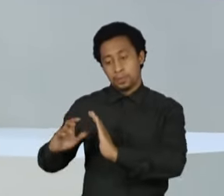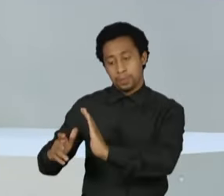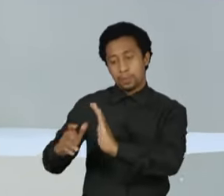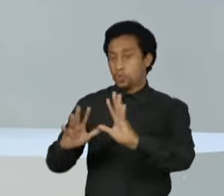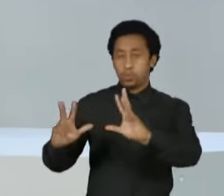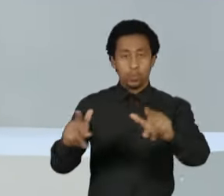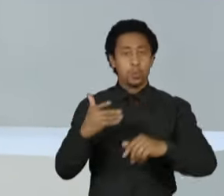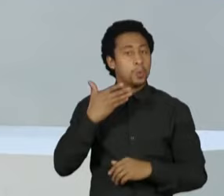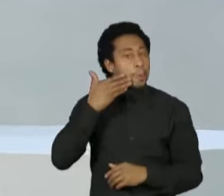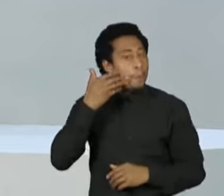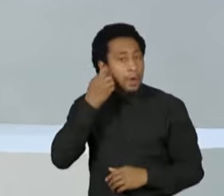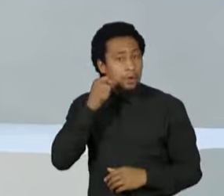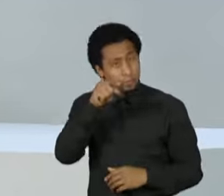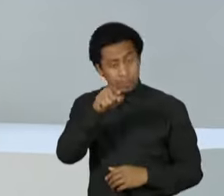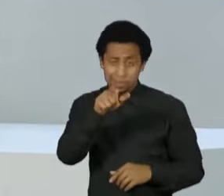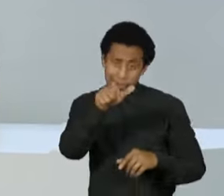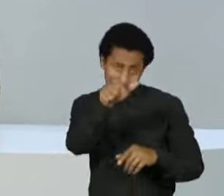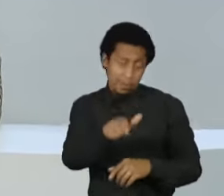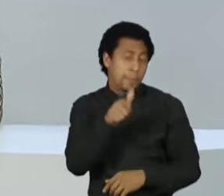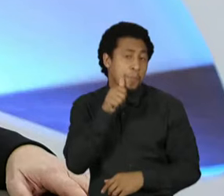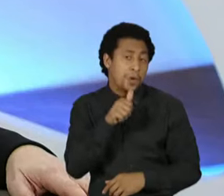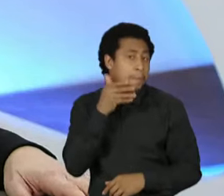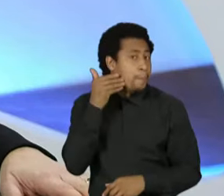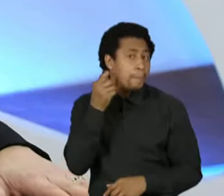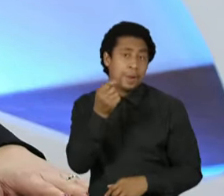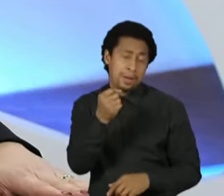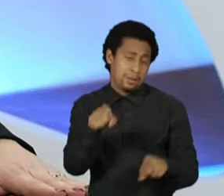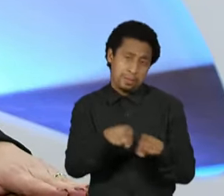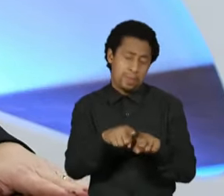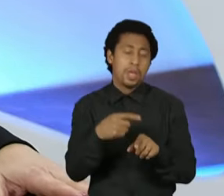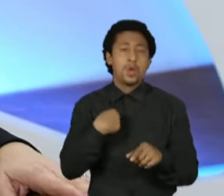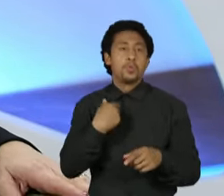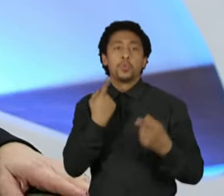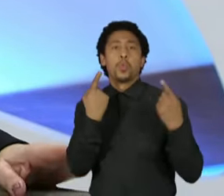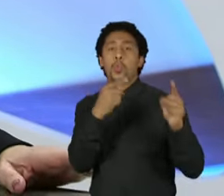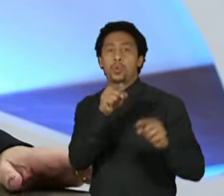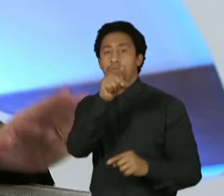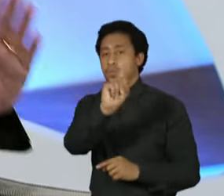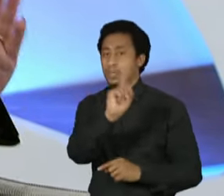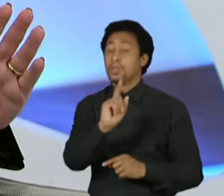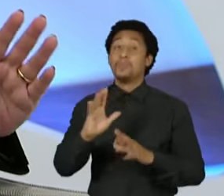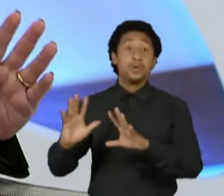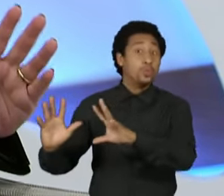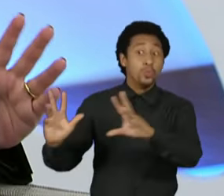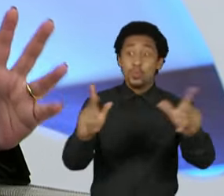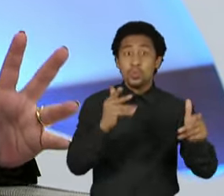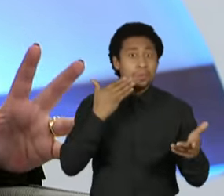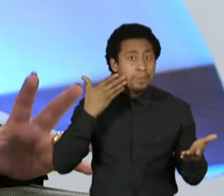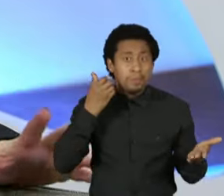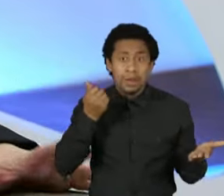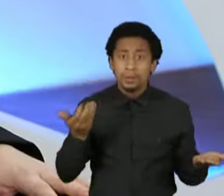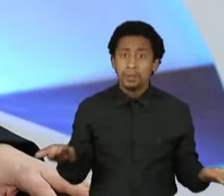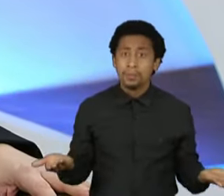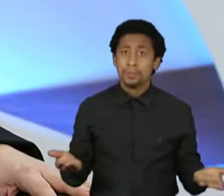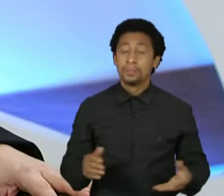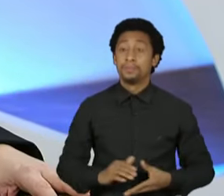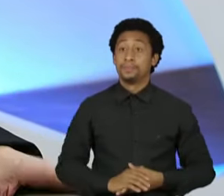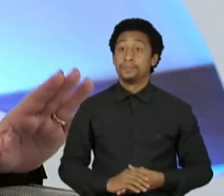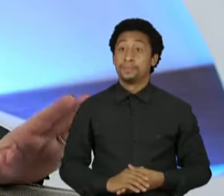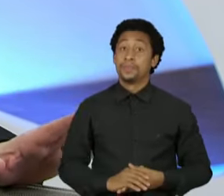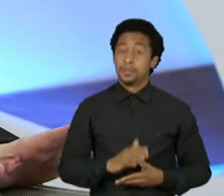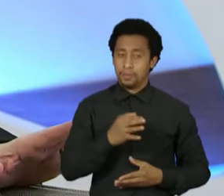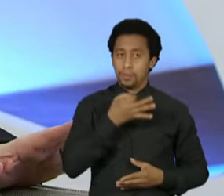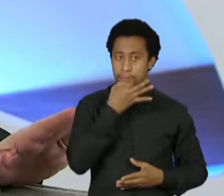mais uma. Não é uma crítica à senhora, não, mas ao sistema como um todo. É, não, não, deixa eu até fazer uma, talvez tenha cortado a foto que você viu.